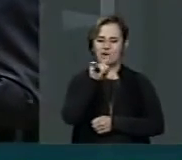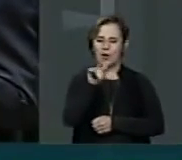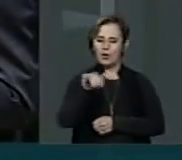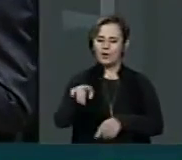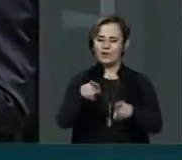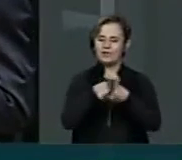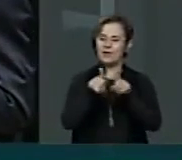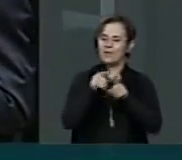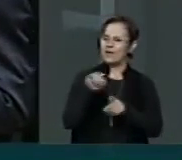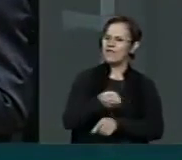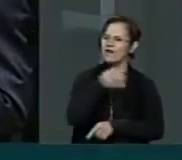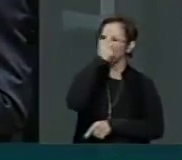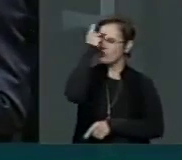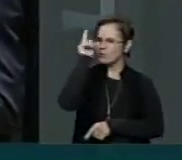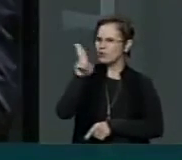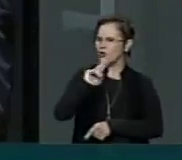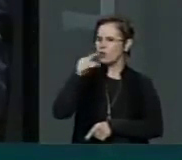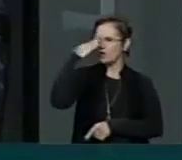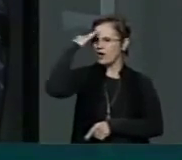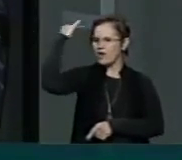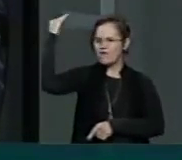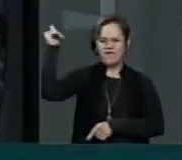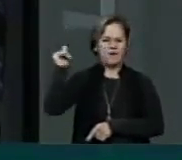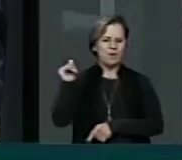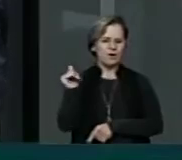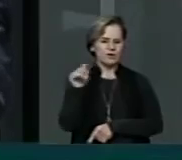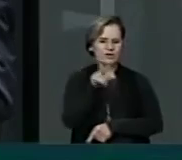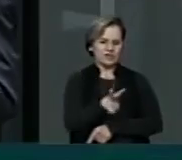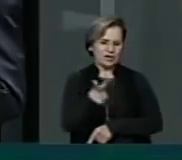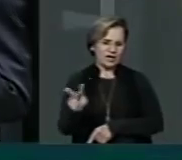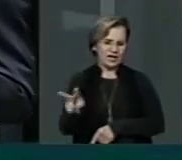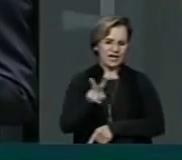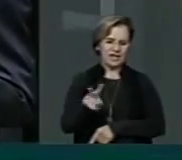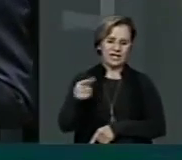levei o John Holt, eu levei a Dona Mery, que fui buscando...